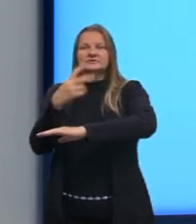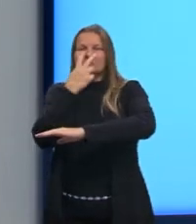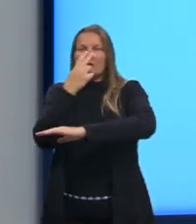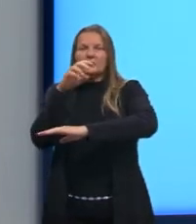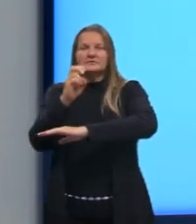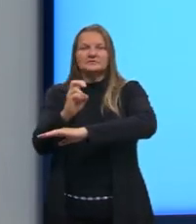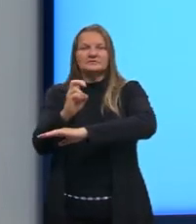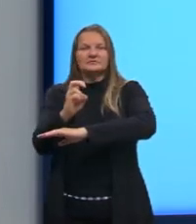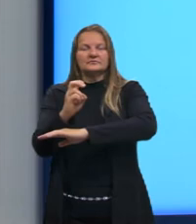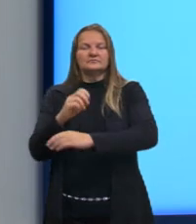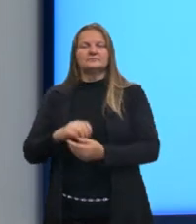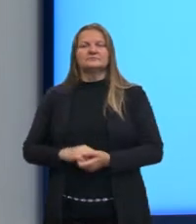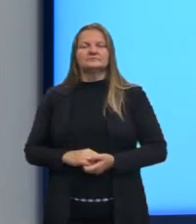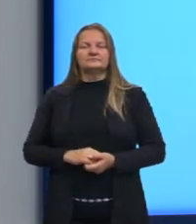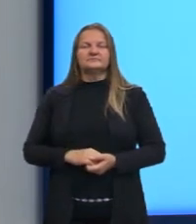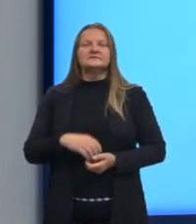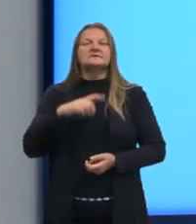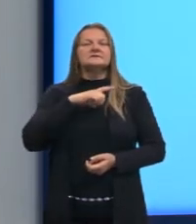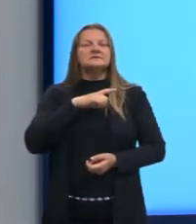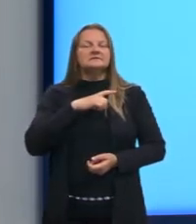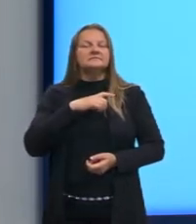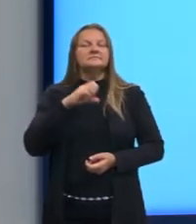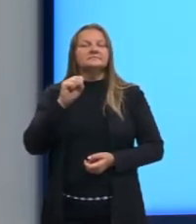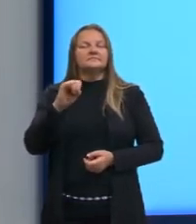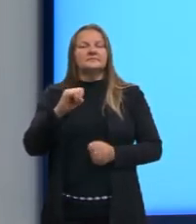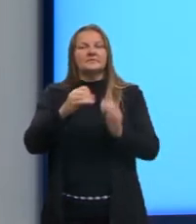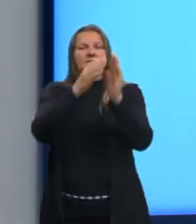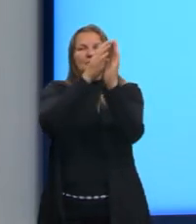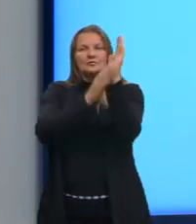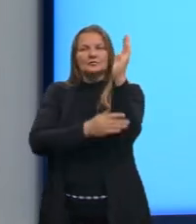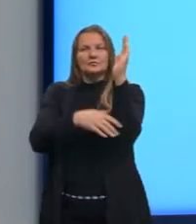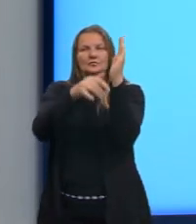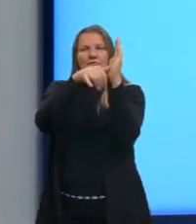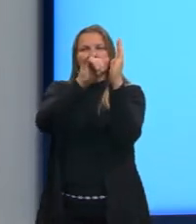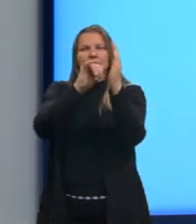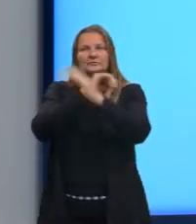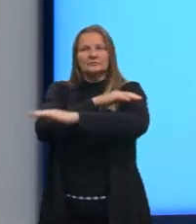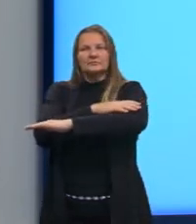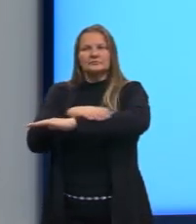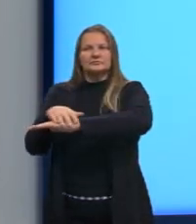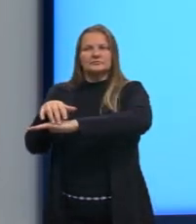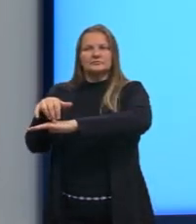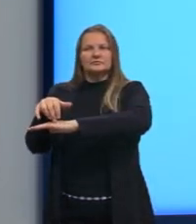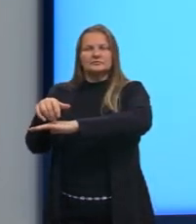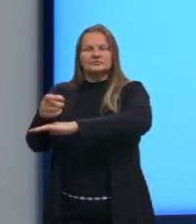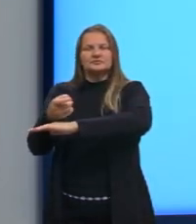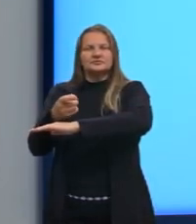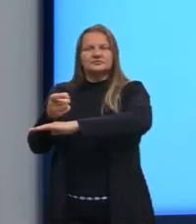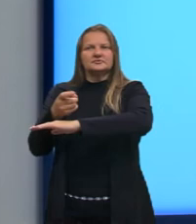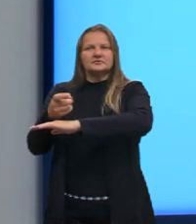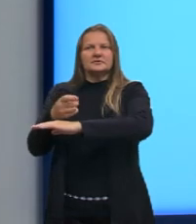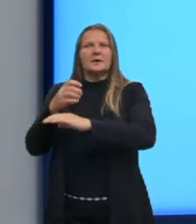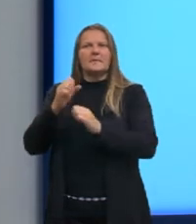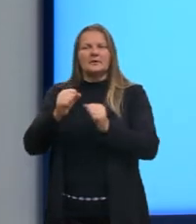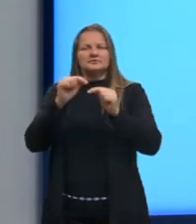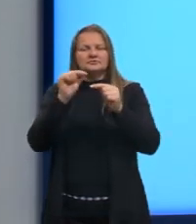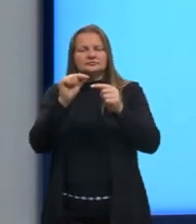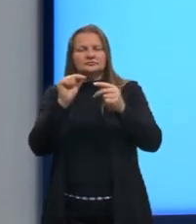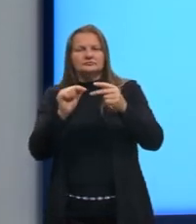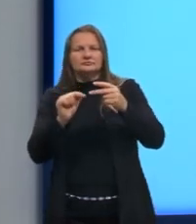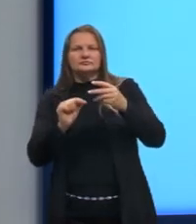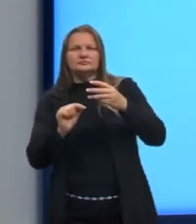Tanto que, se nós tivermos, né? O plano cartesiano, a malha quadriculada, nós conseguimos contar quantas